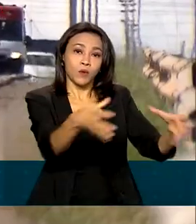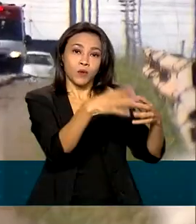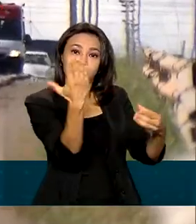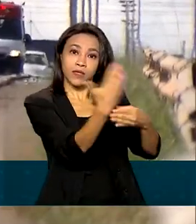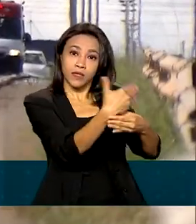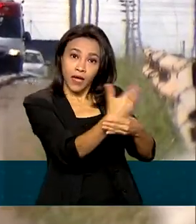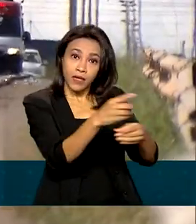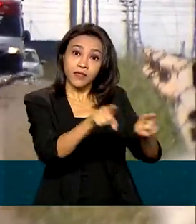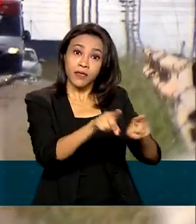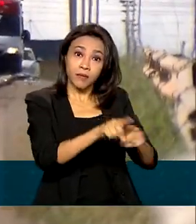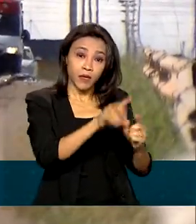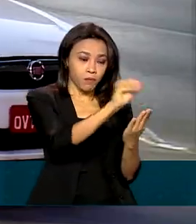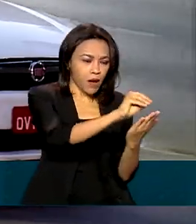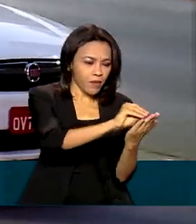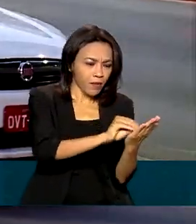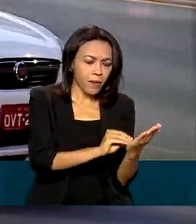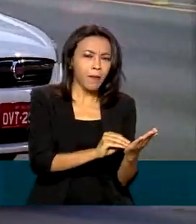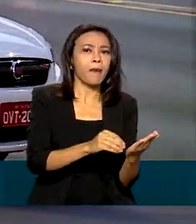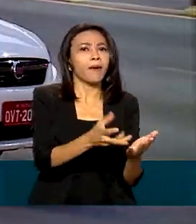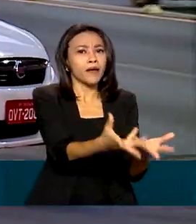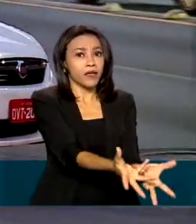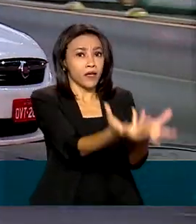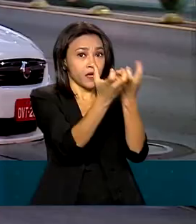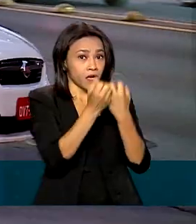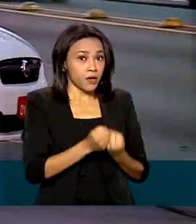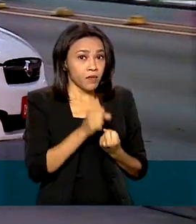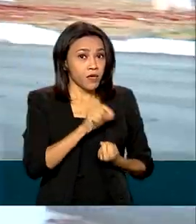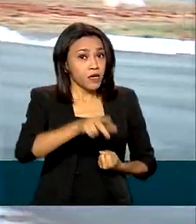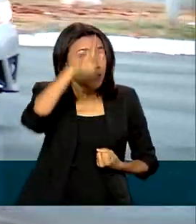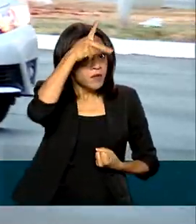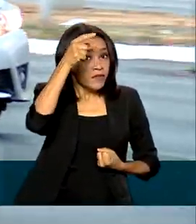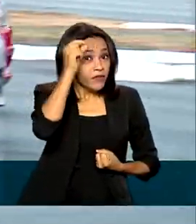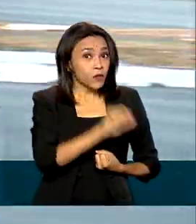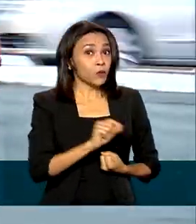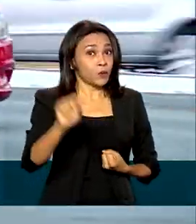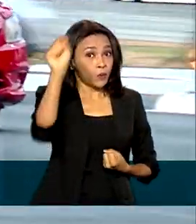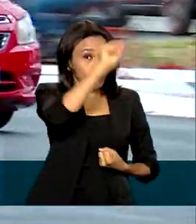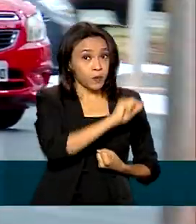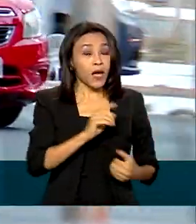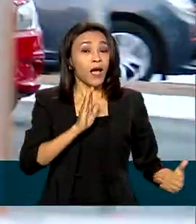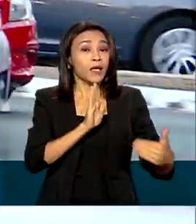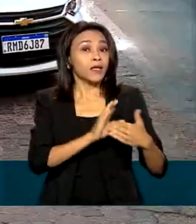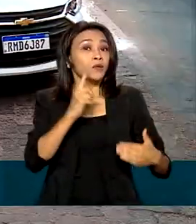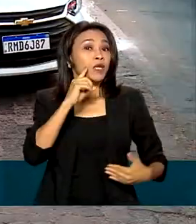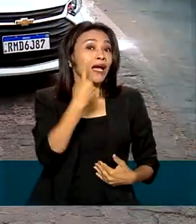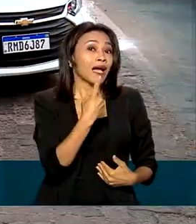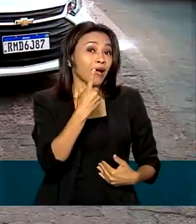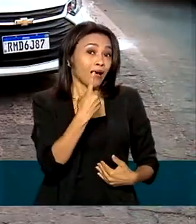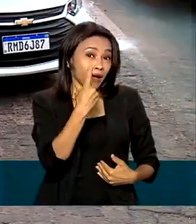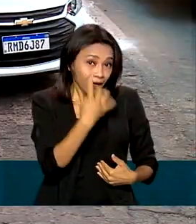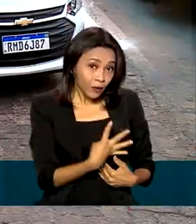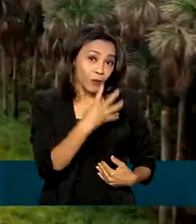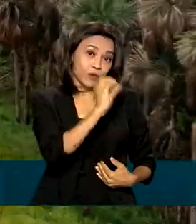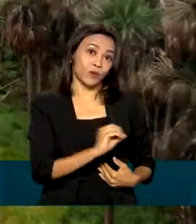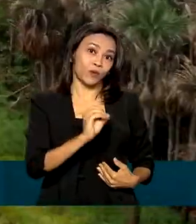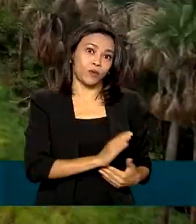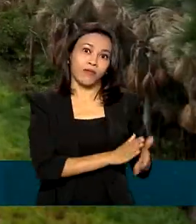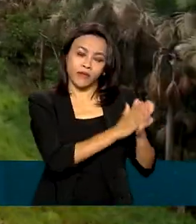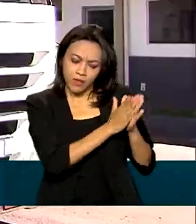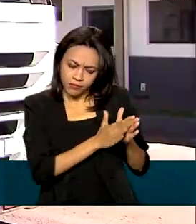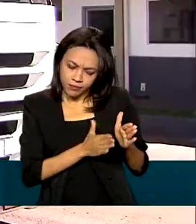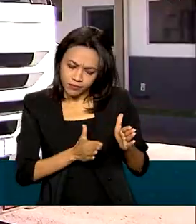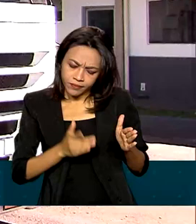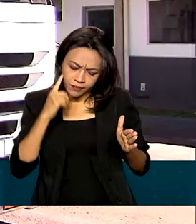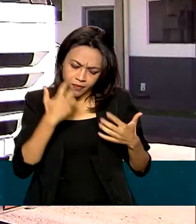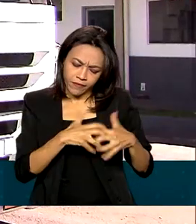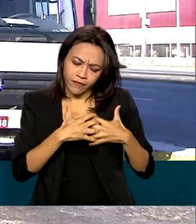feito pelas prefeituras. A análise desses dados vai até o dia 14 de outubro, isso tudo tem que ser enviado até hoje, vai ser analisado até 14 de